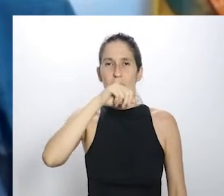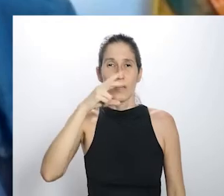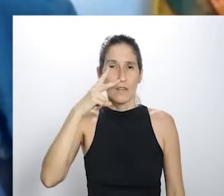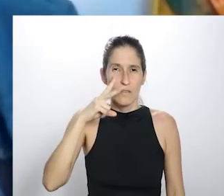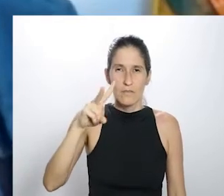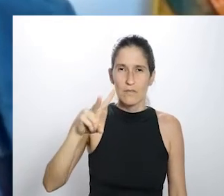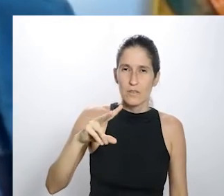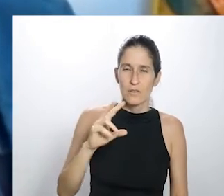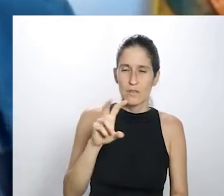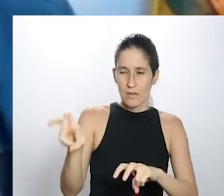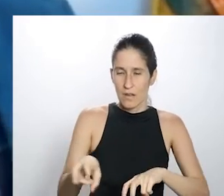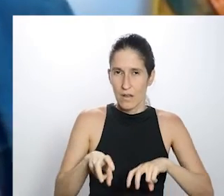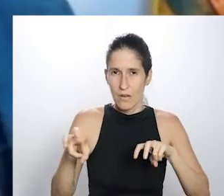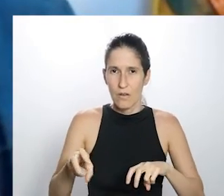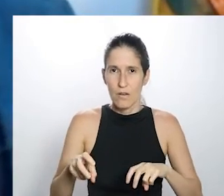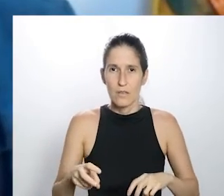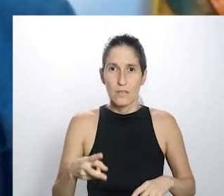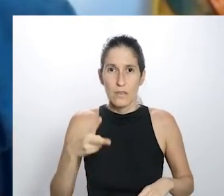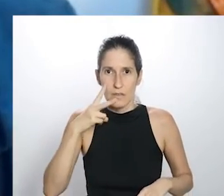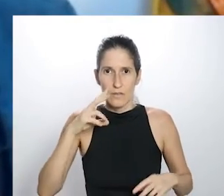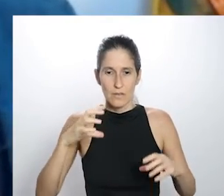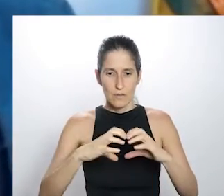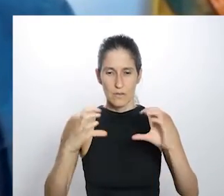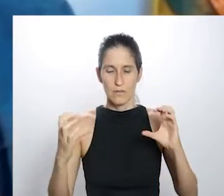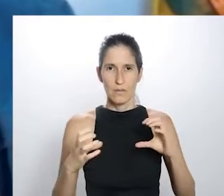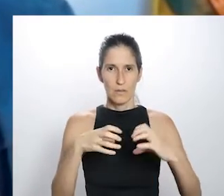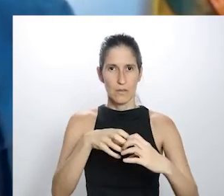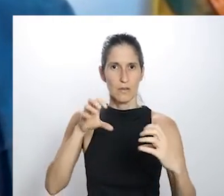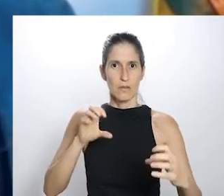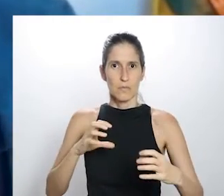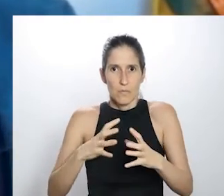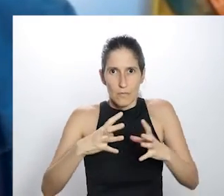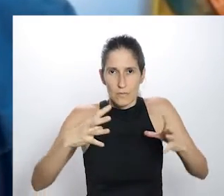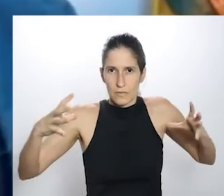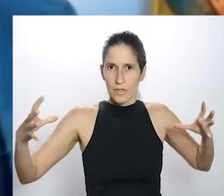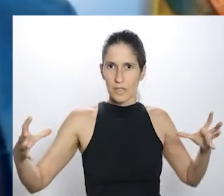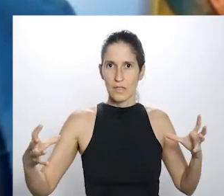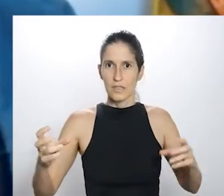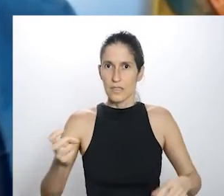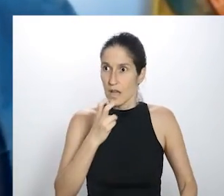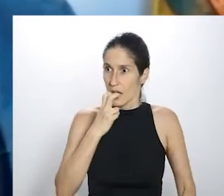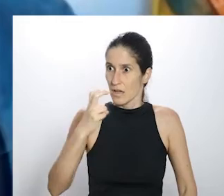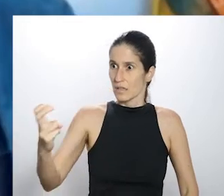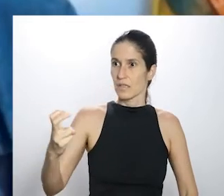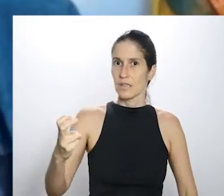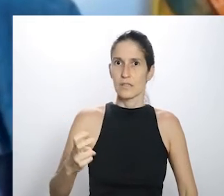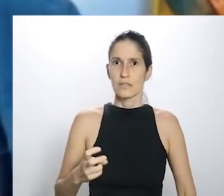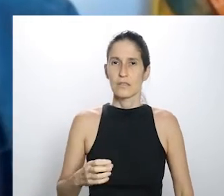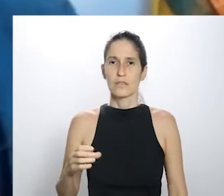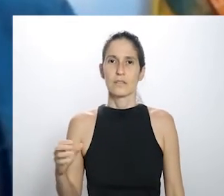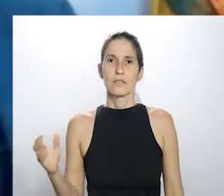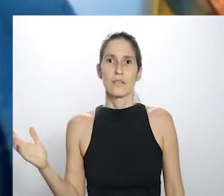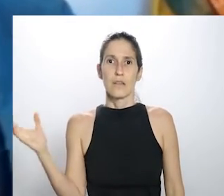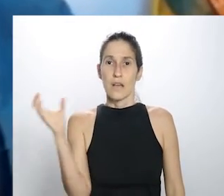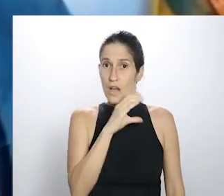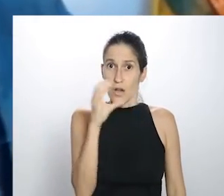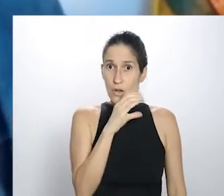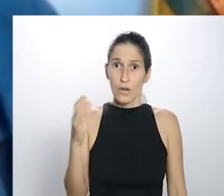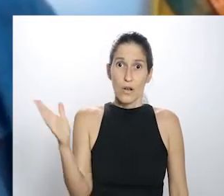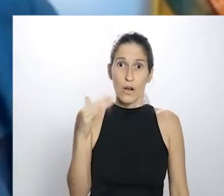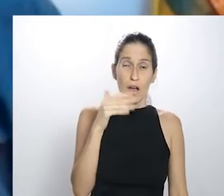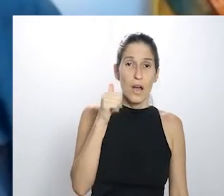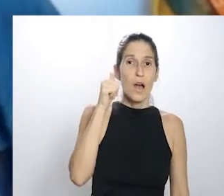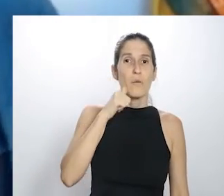estava no roçado, olhou por detrás de um toco, viu um gírimum caboclo parecendo um boi deitado, deu um grito agoniado,